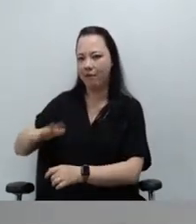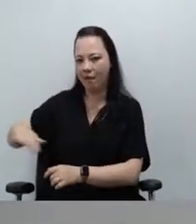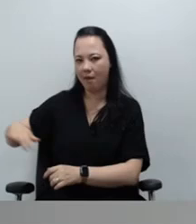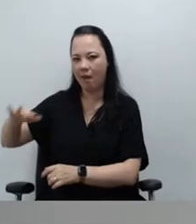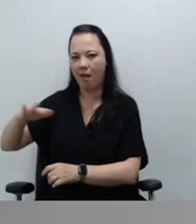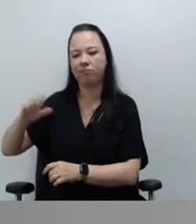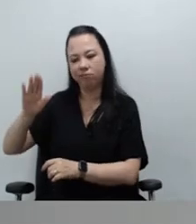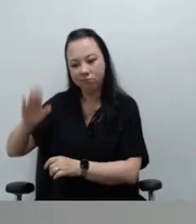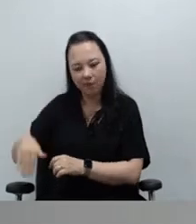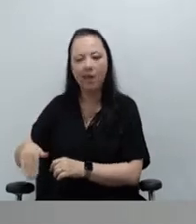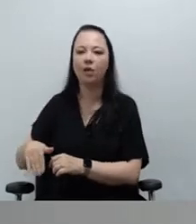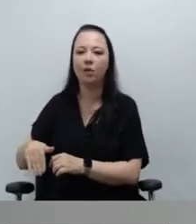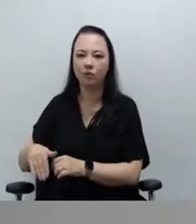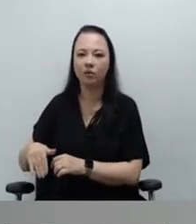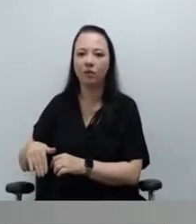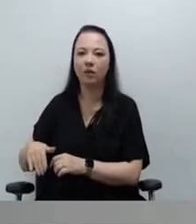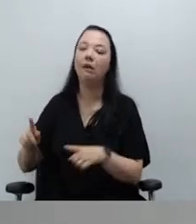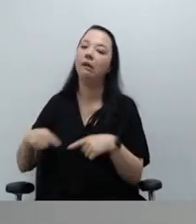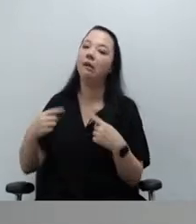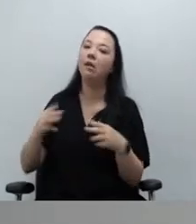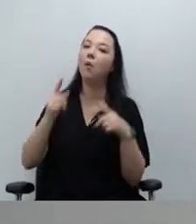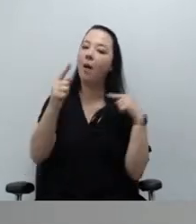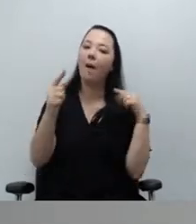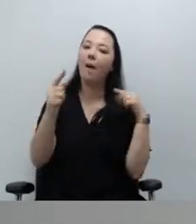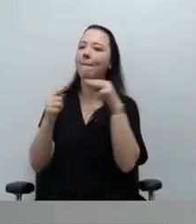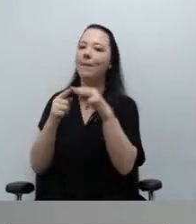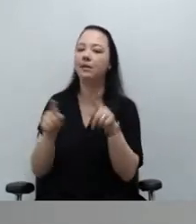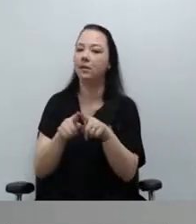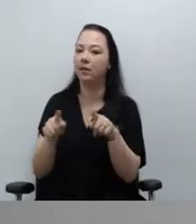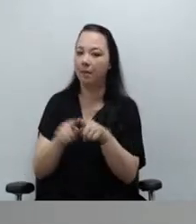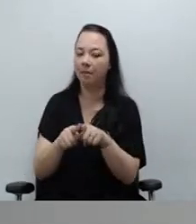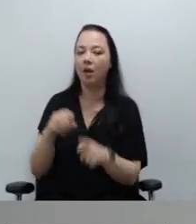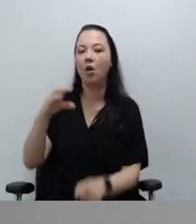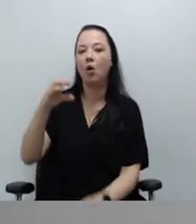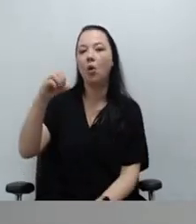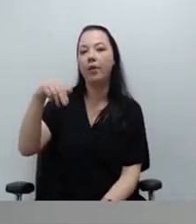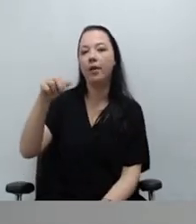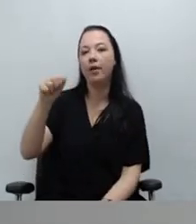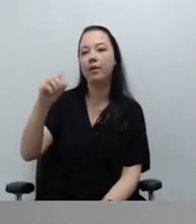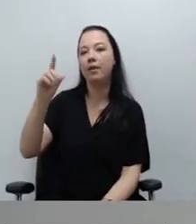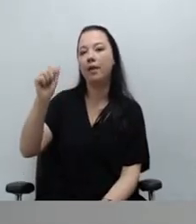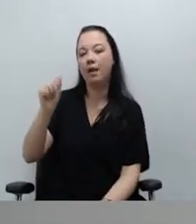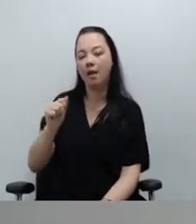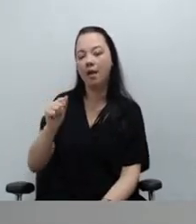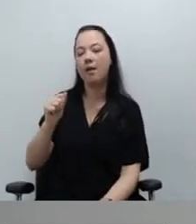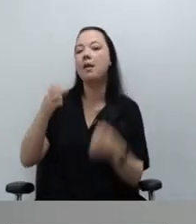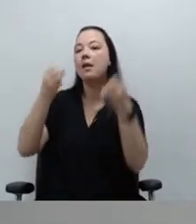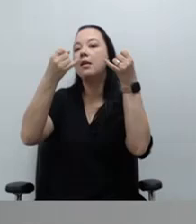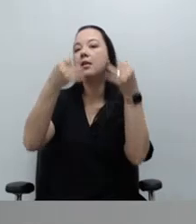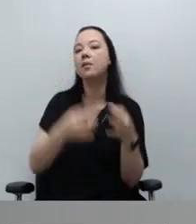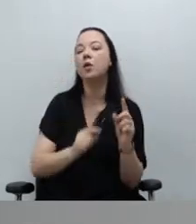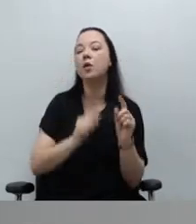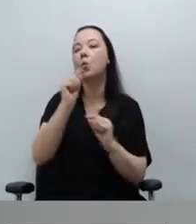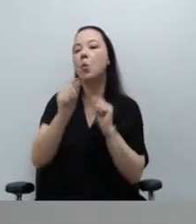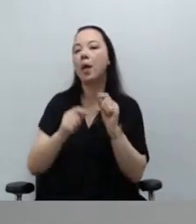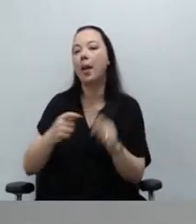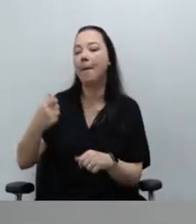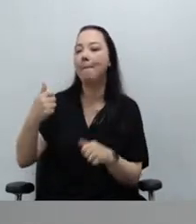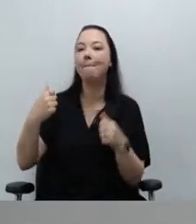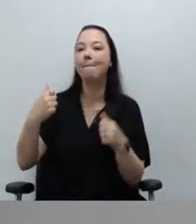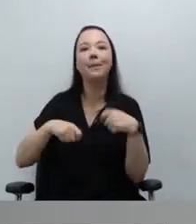é importante para esse ponto. O Conanda indica que é preciso ter um conselho